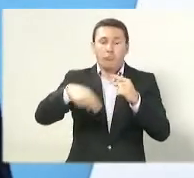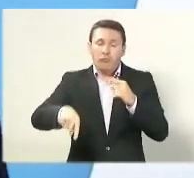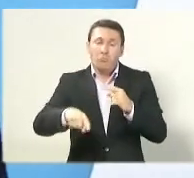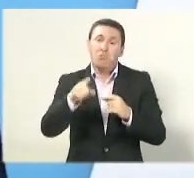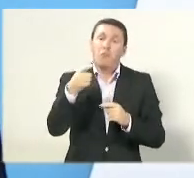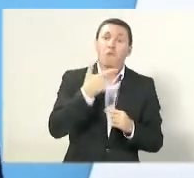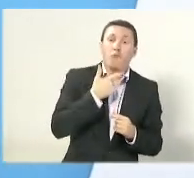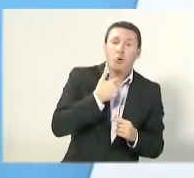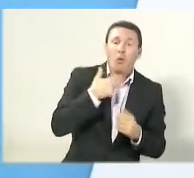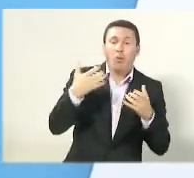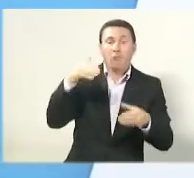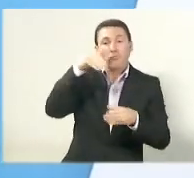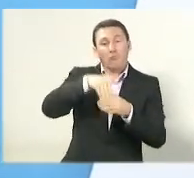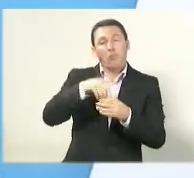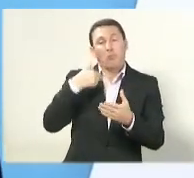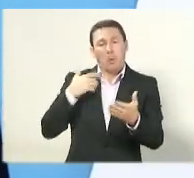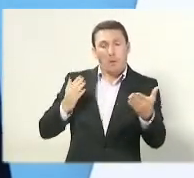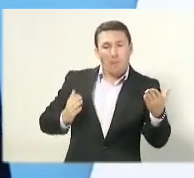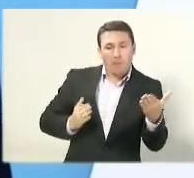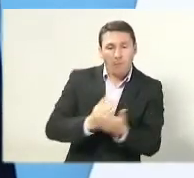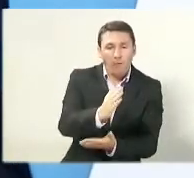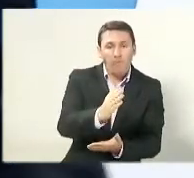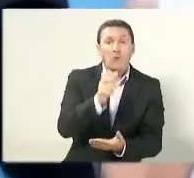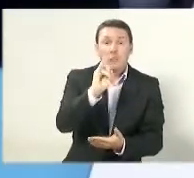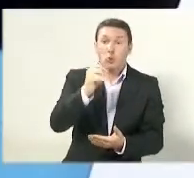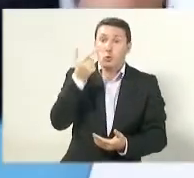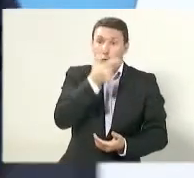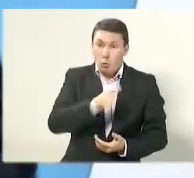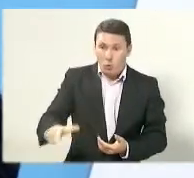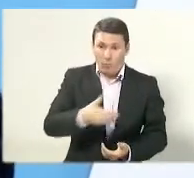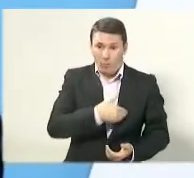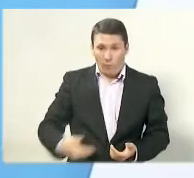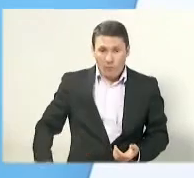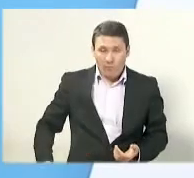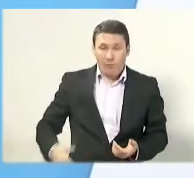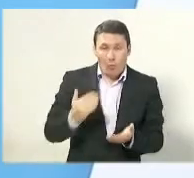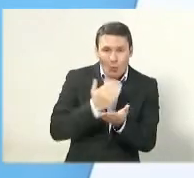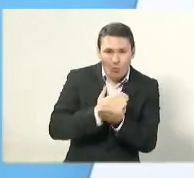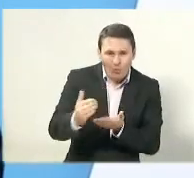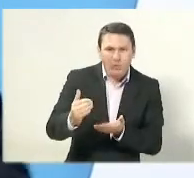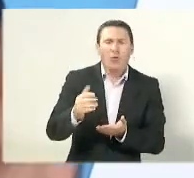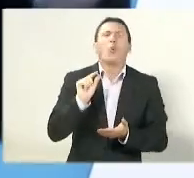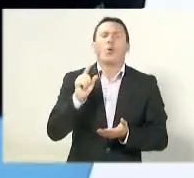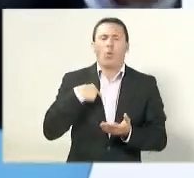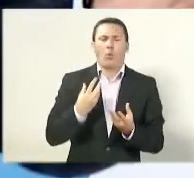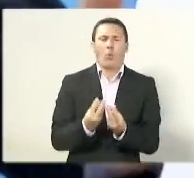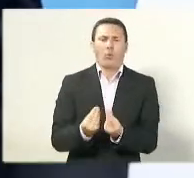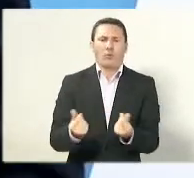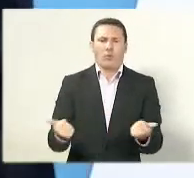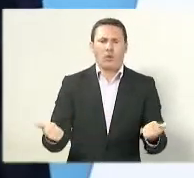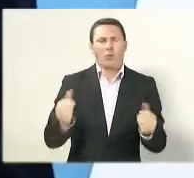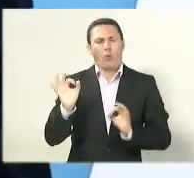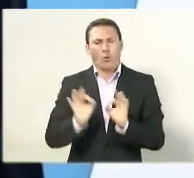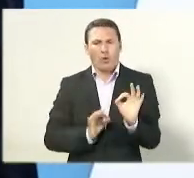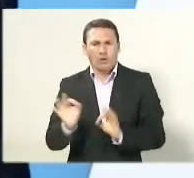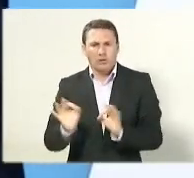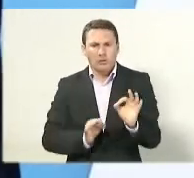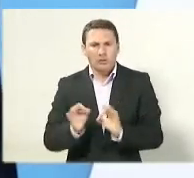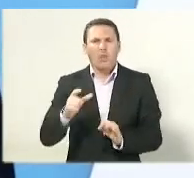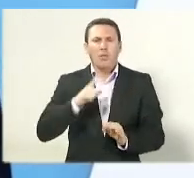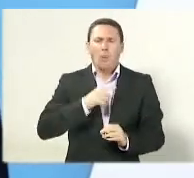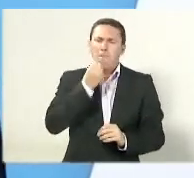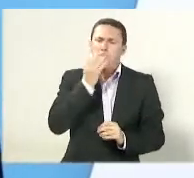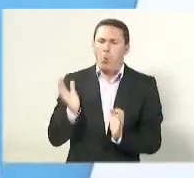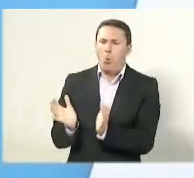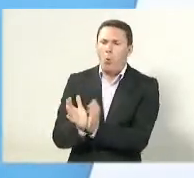fazer um governo qualificado, organizado, com um bom time, com um bom planejamento em relação ao presente e principalmente o